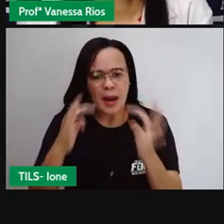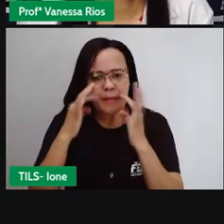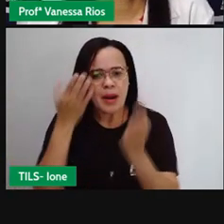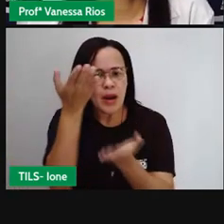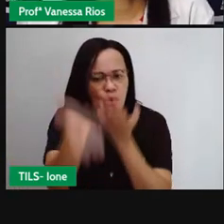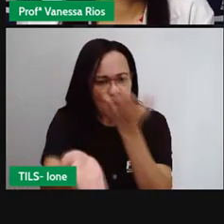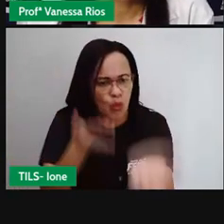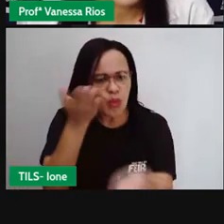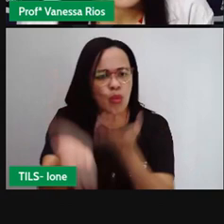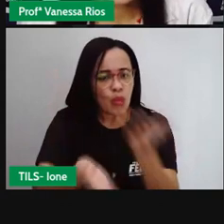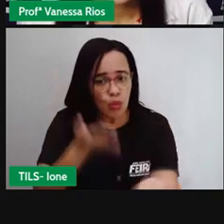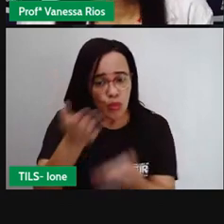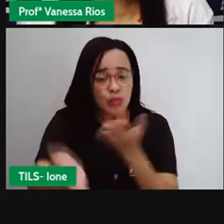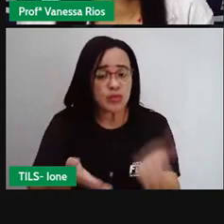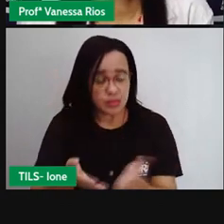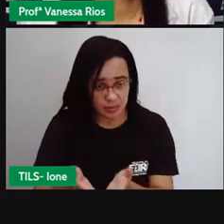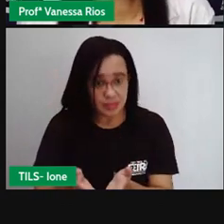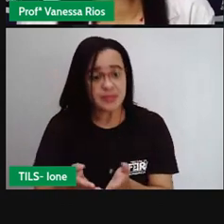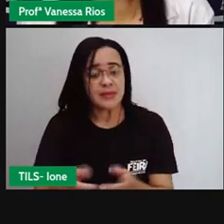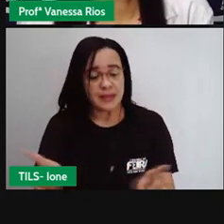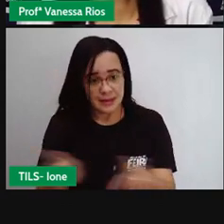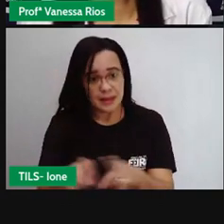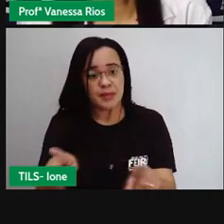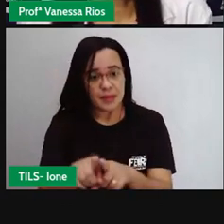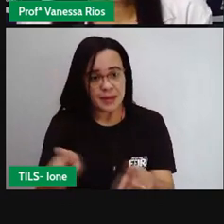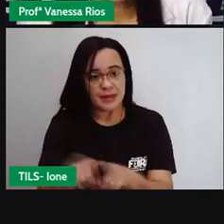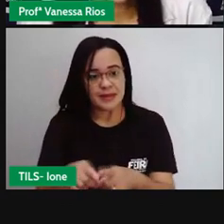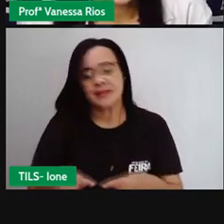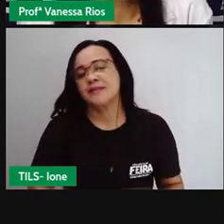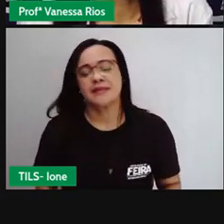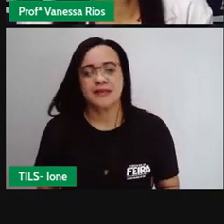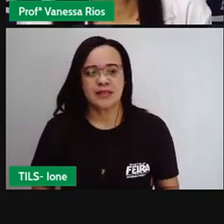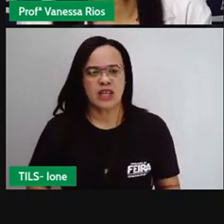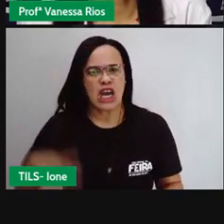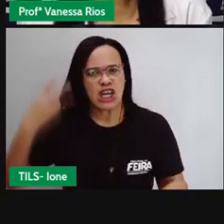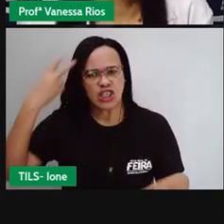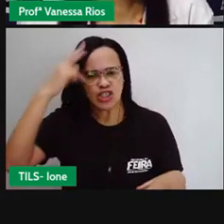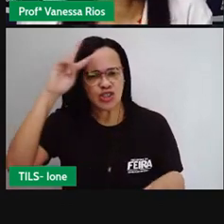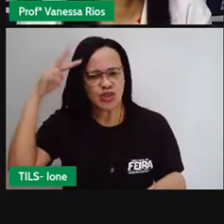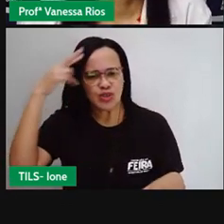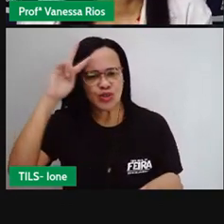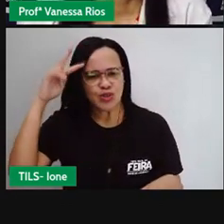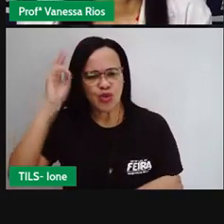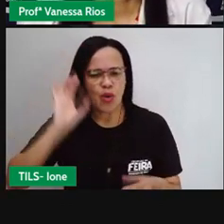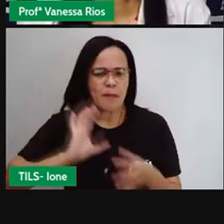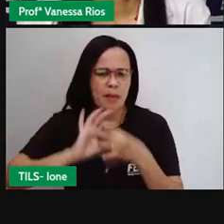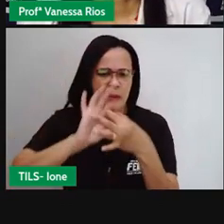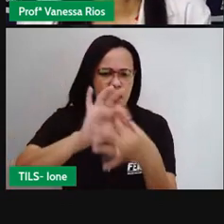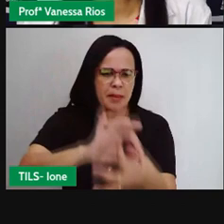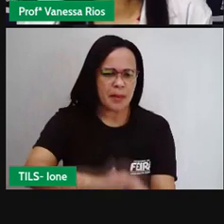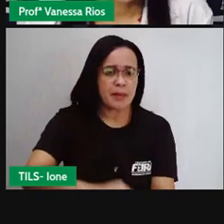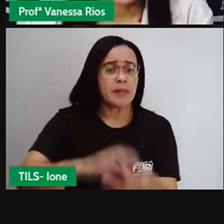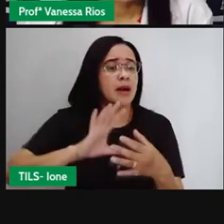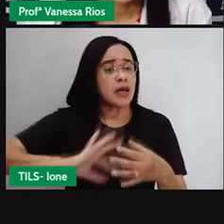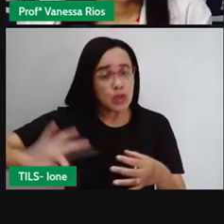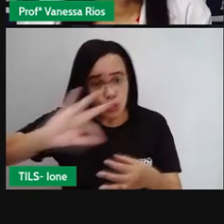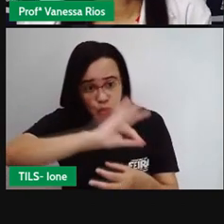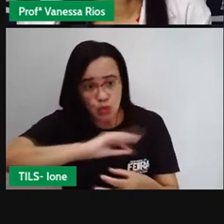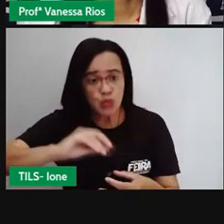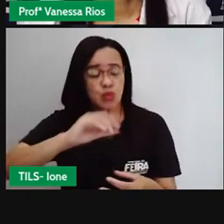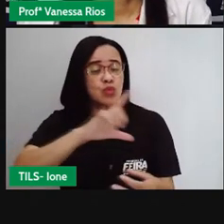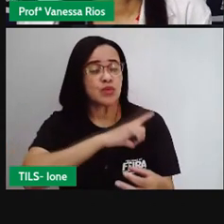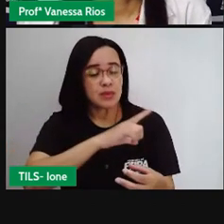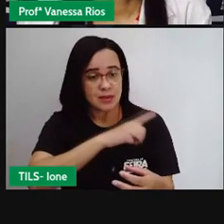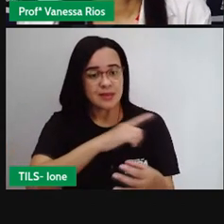não só a questão material, mas trazem aí consigo toda a história, todo o contexto. E a gente observa,